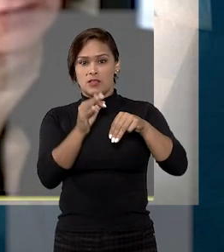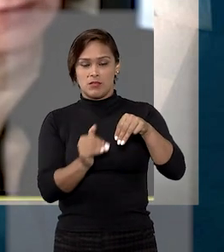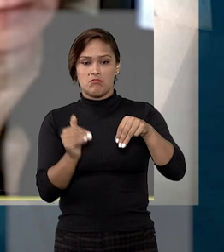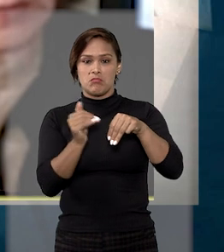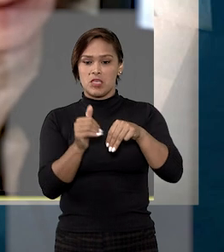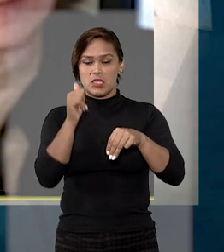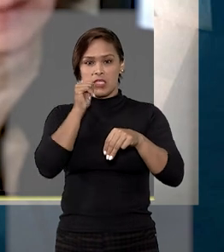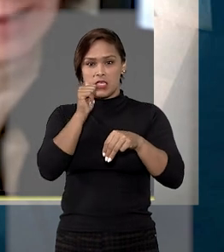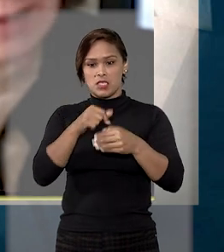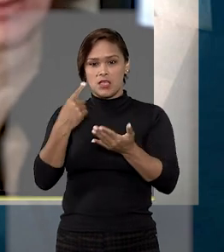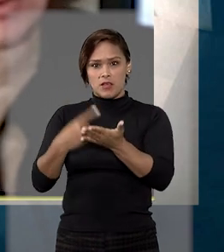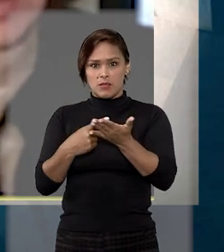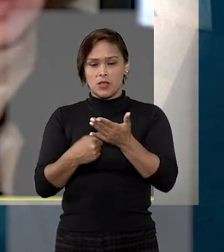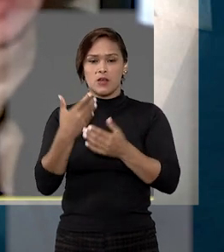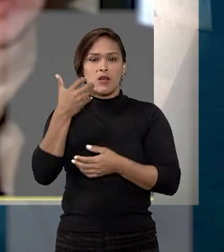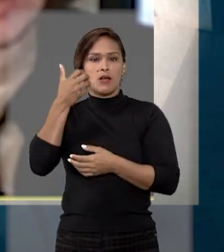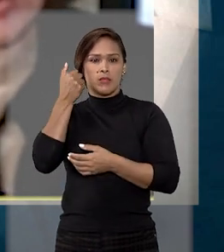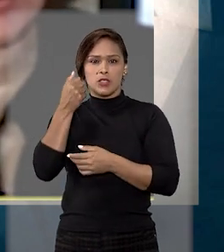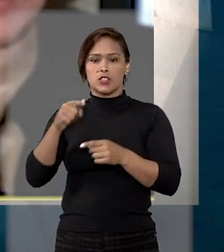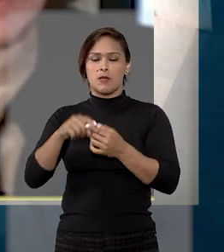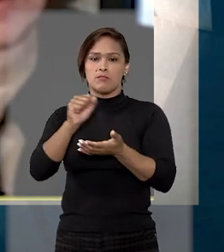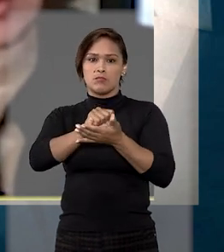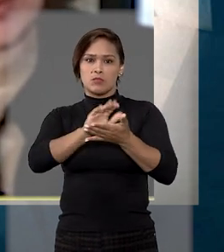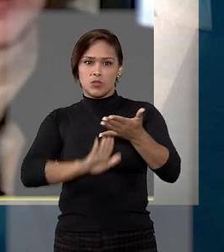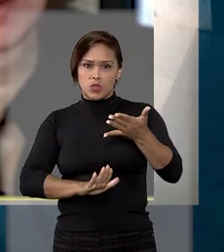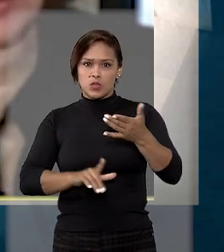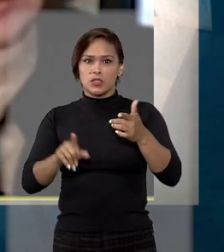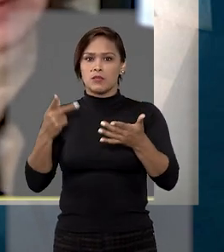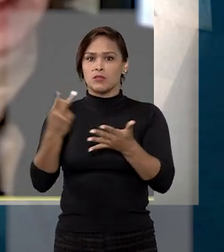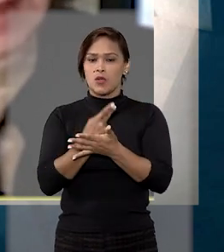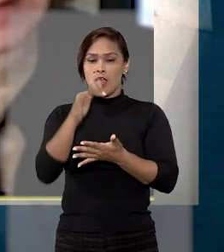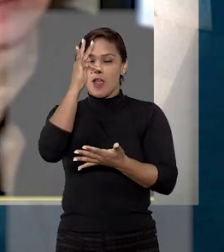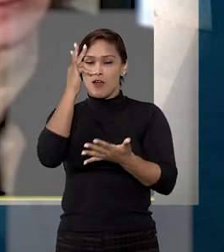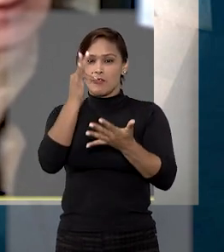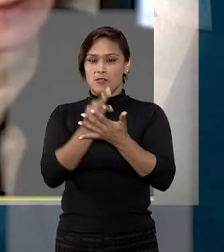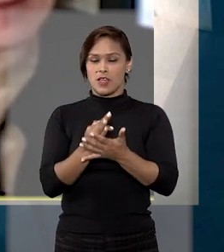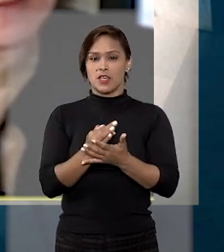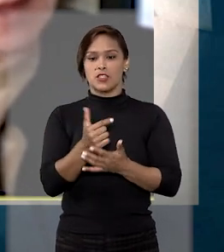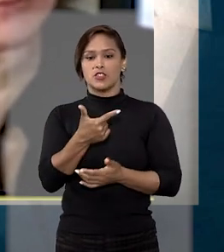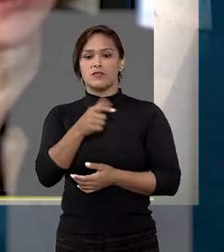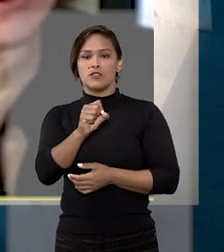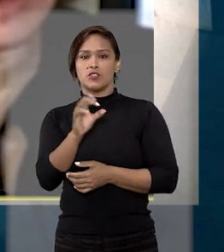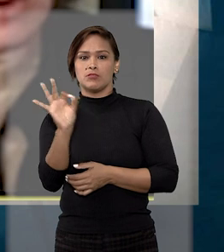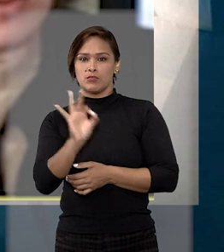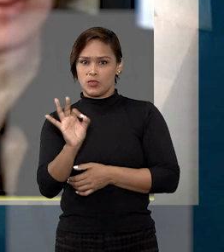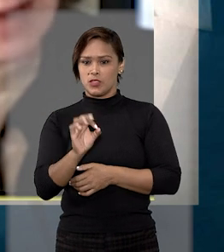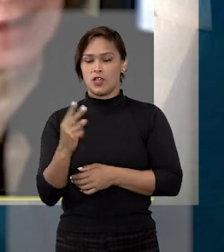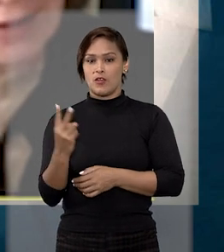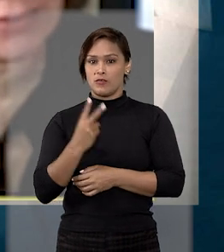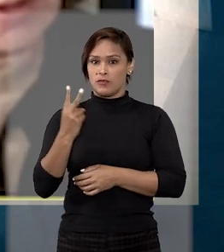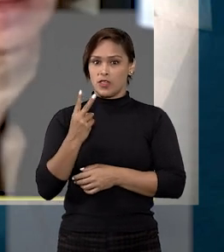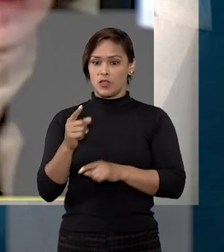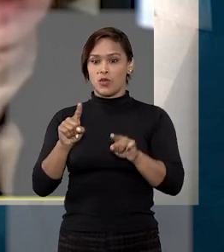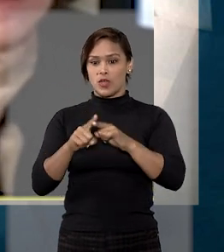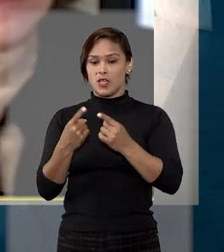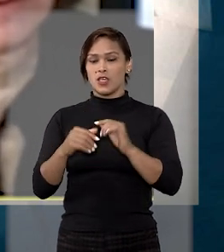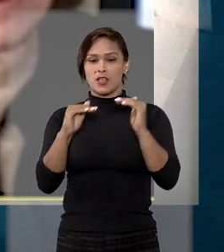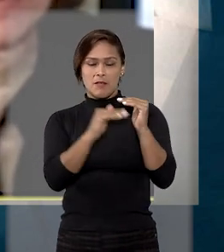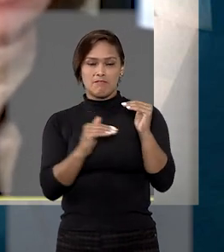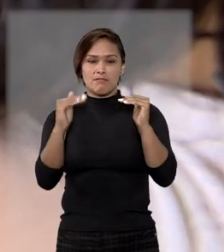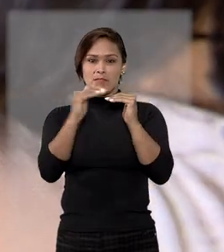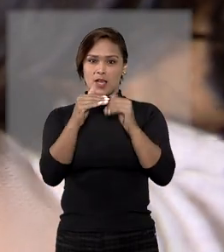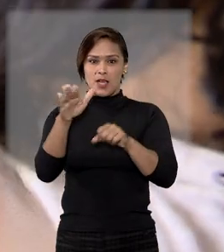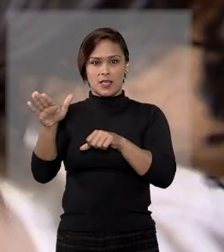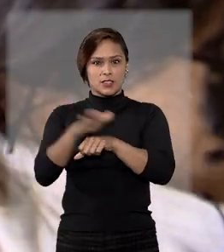Nancy Andrigue aplicou aos adotantes multa por litigância de má-fé de 20% sobre o valor da causa, que é o patamar